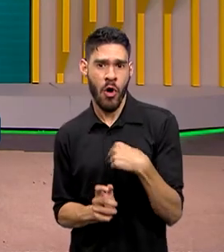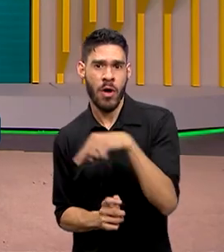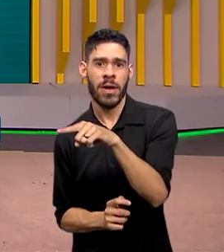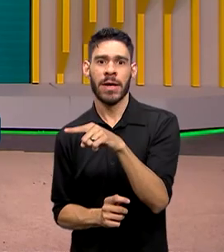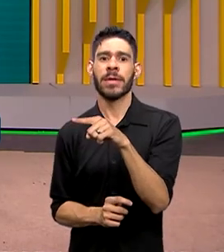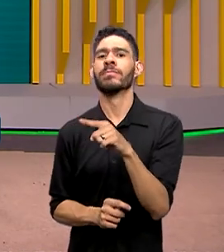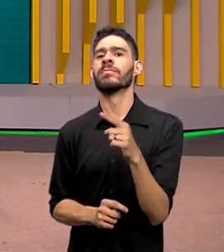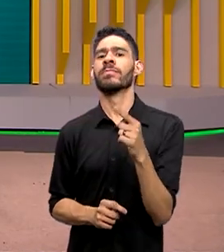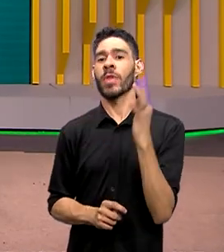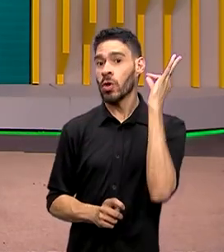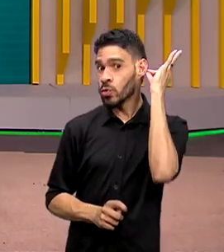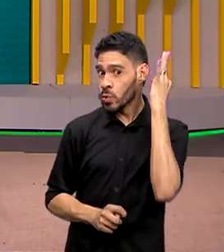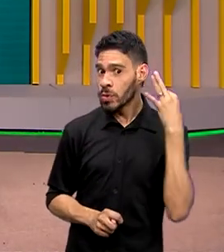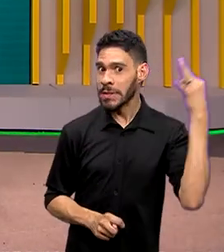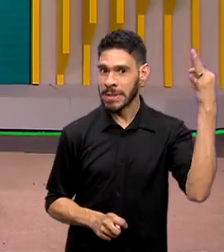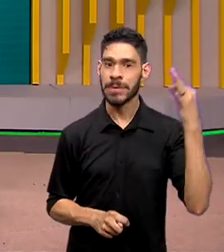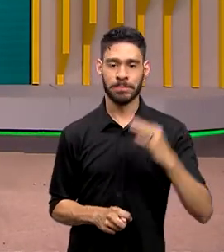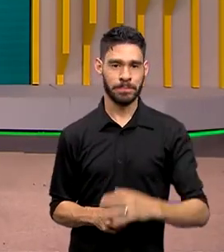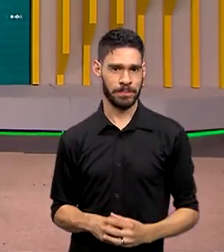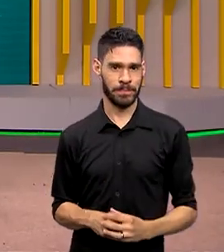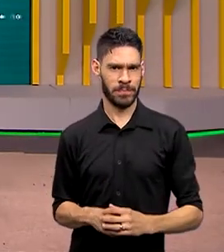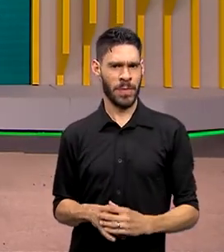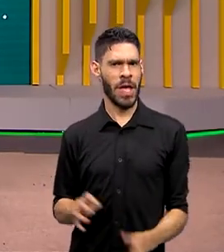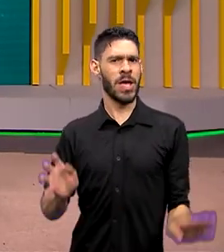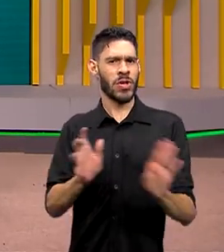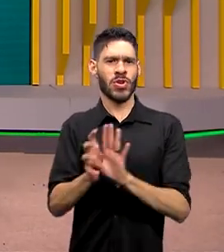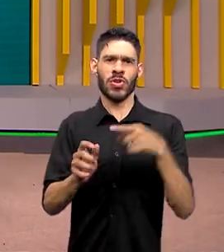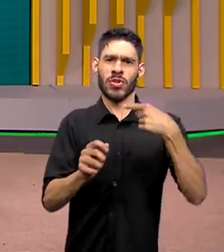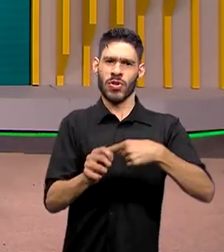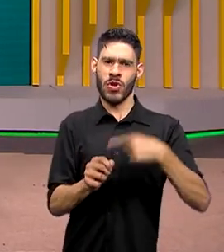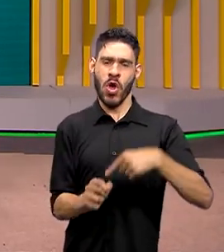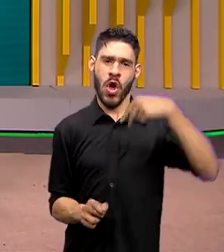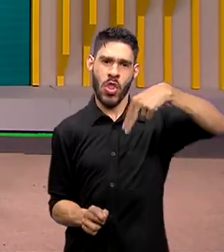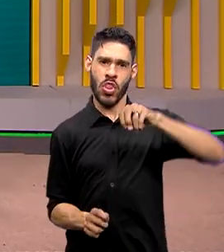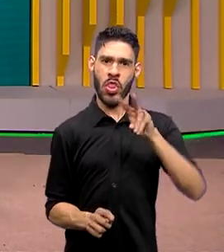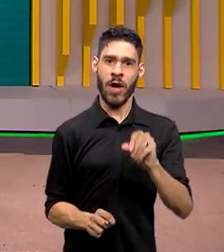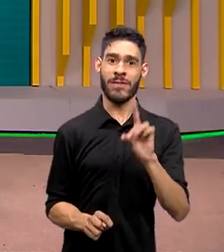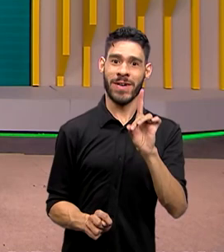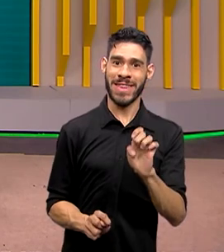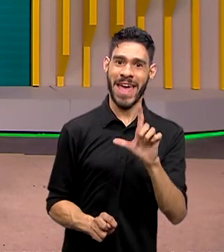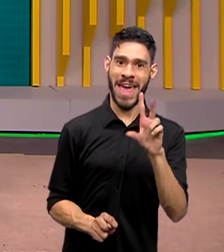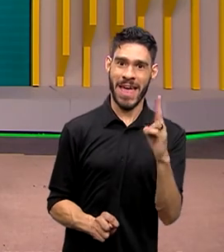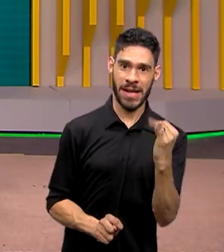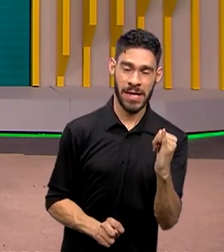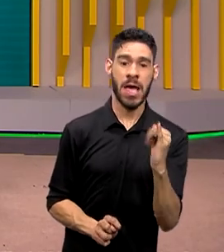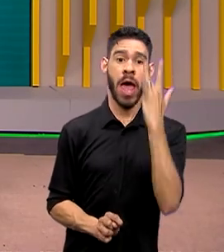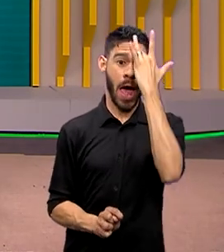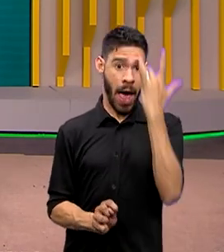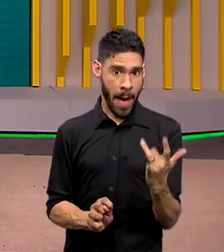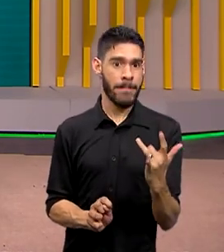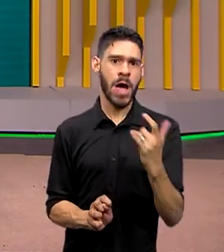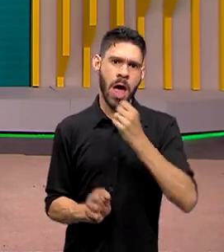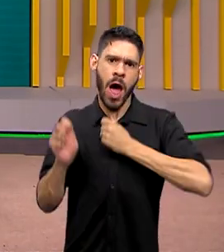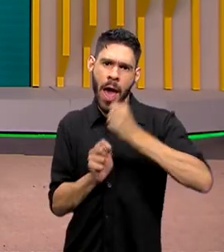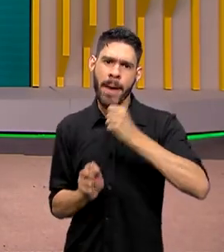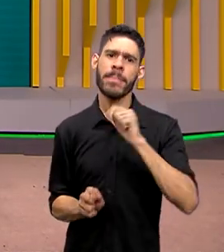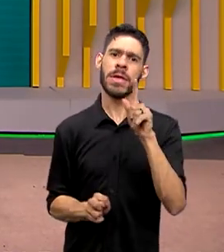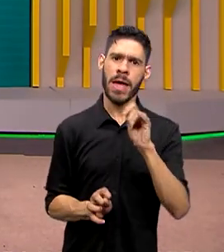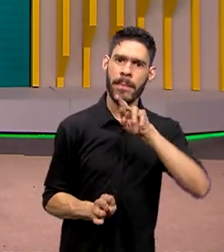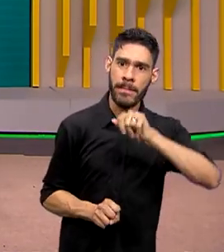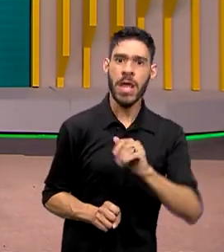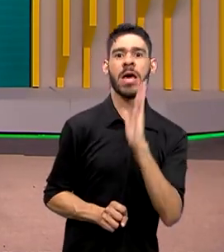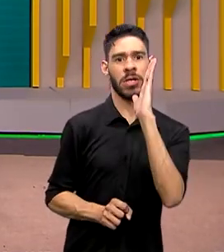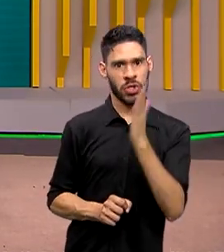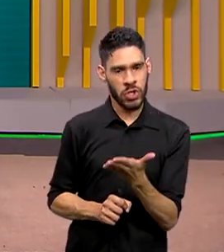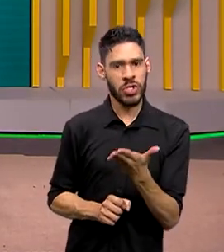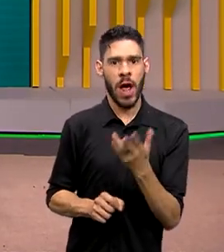para Túnez, na Tunísia. A chegada à cidade de Nova Delhi está prevista para amanhã. A repórter Gabriela Noronha já está